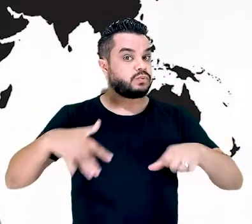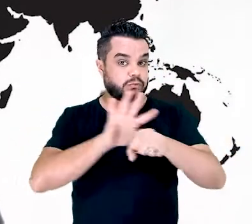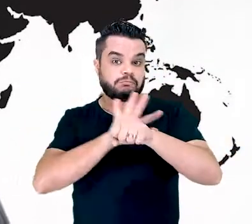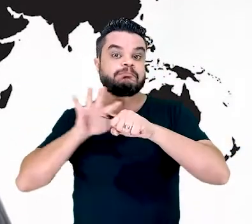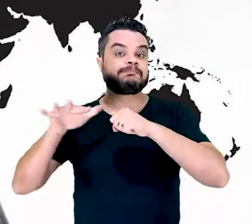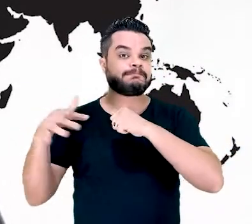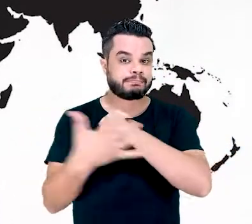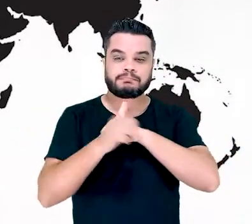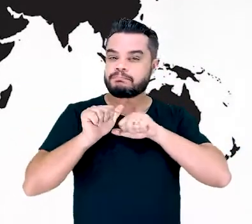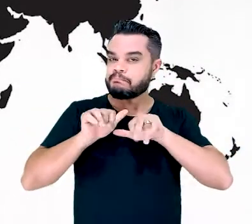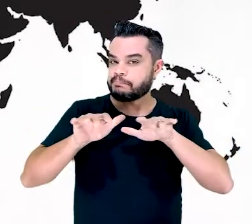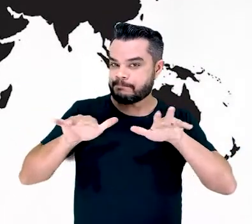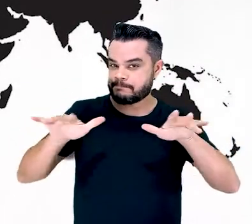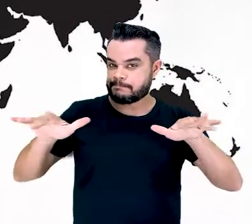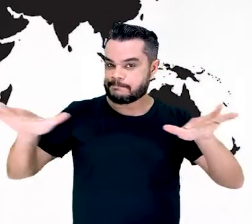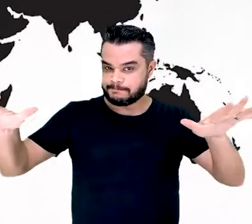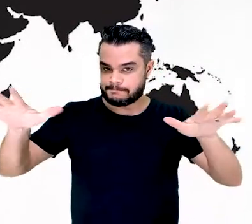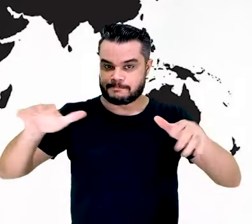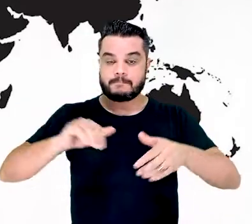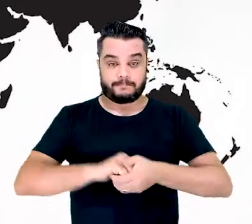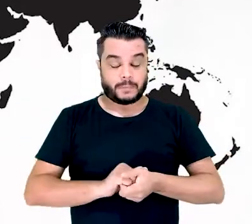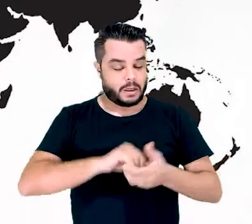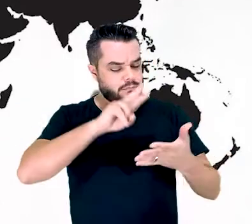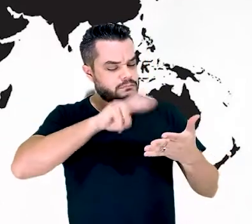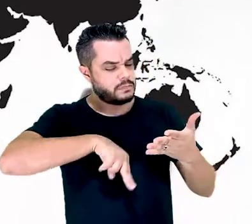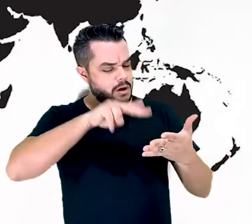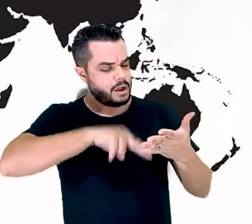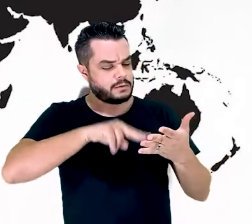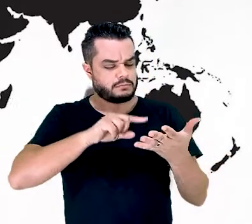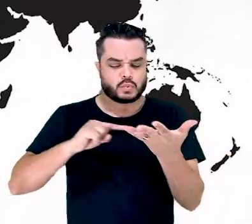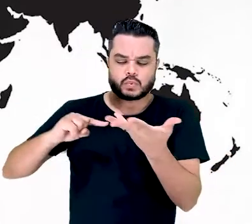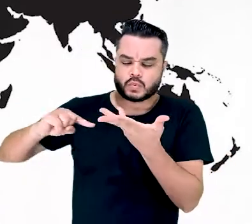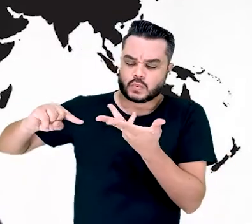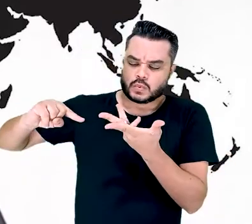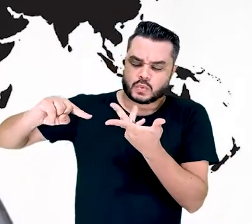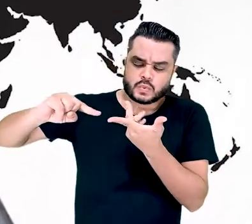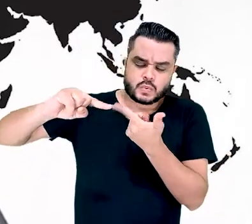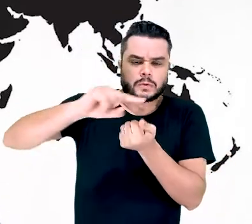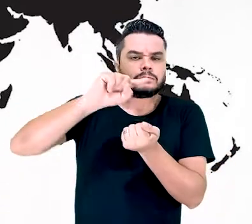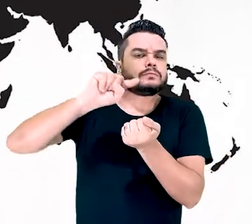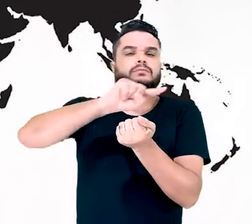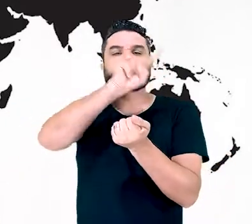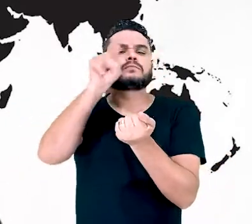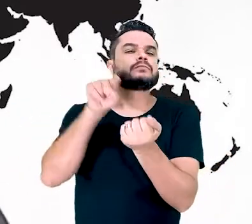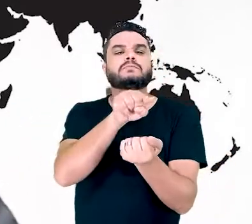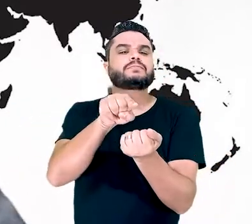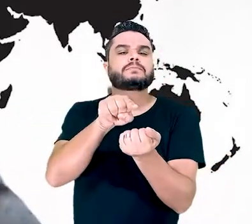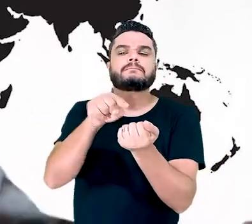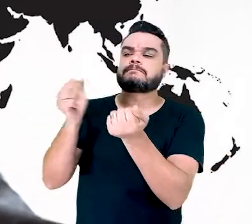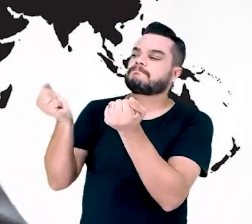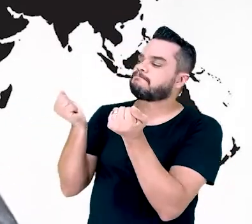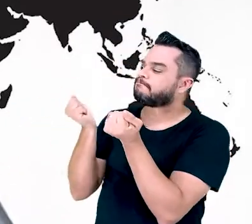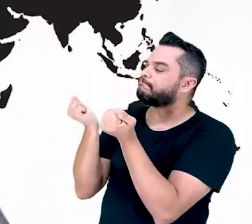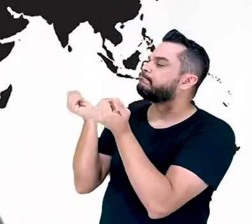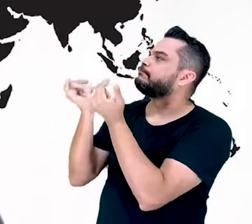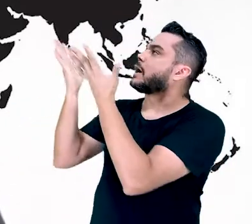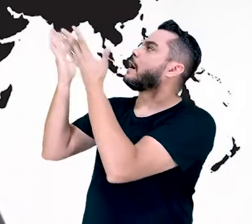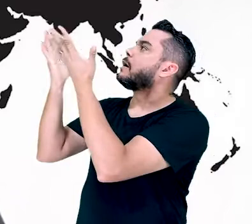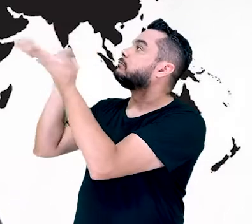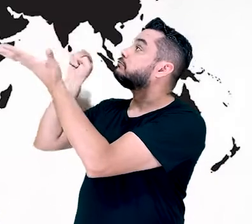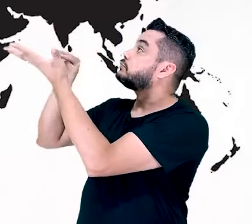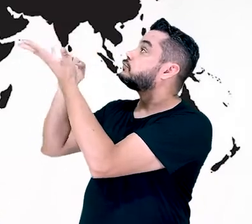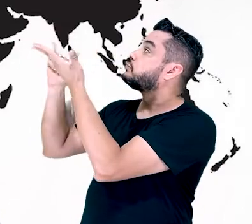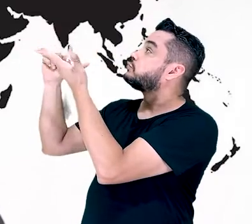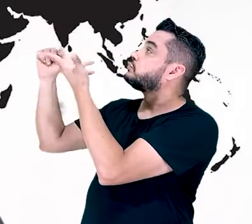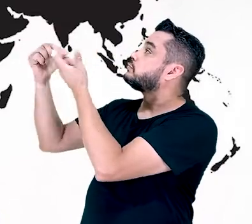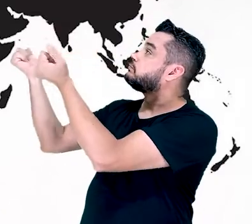esse período da pandemia e lendo esse versículo, que darei ao Senhor por todos os seus benefícios